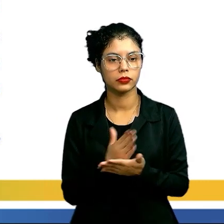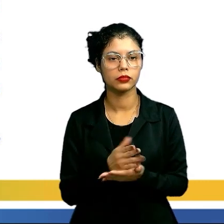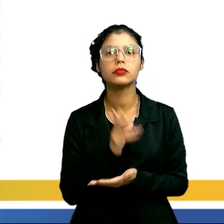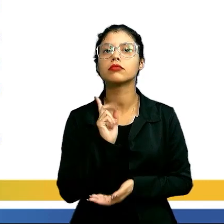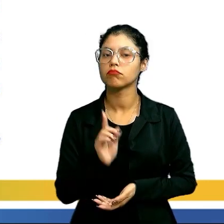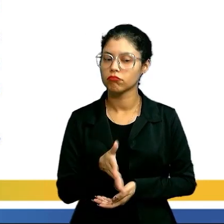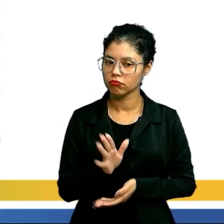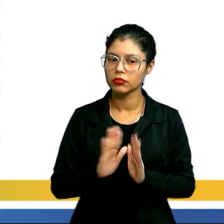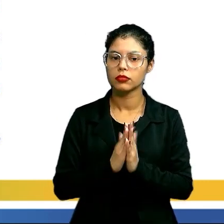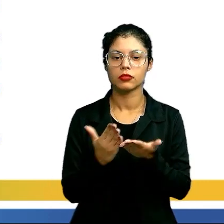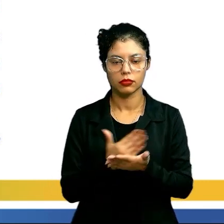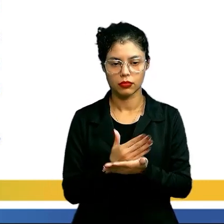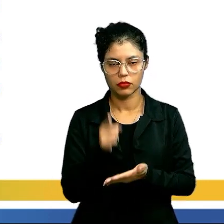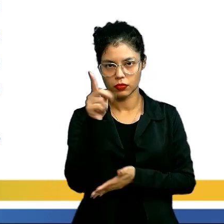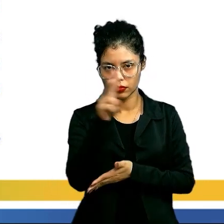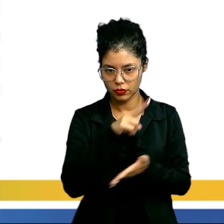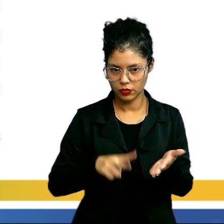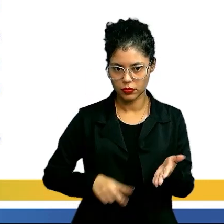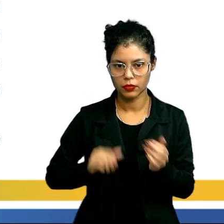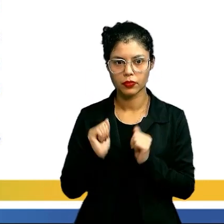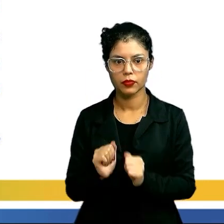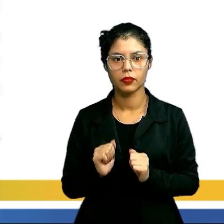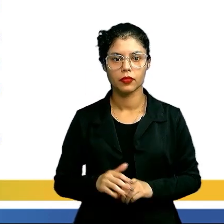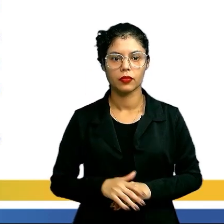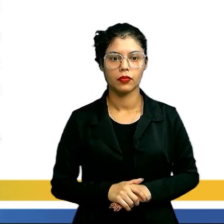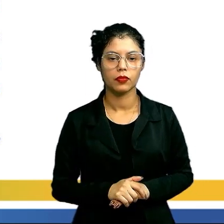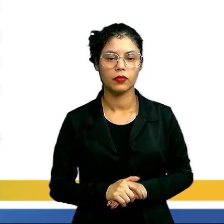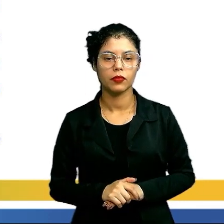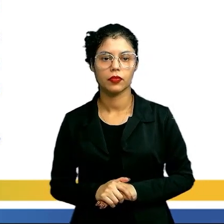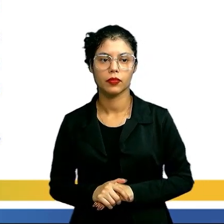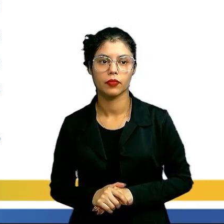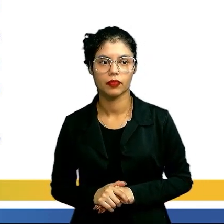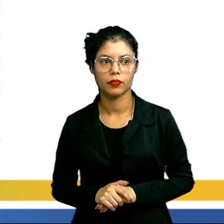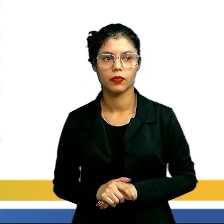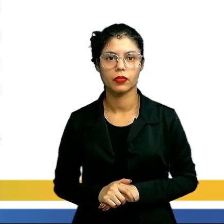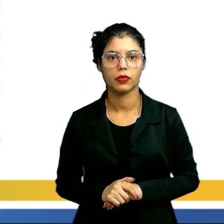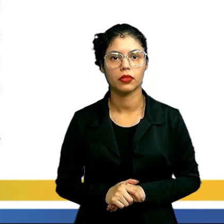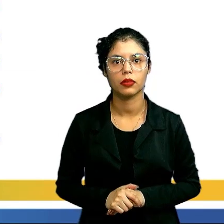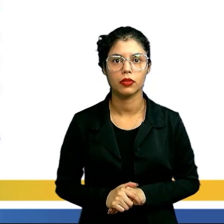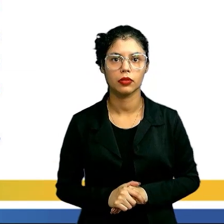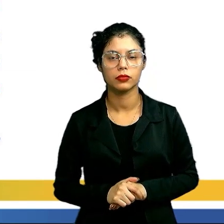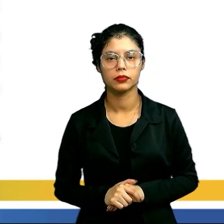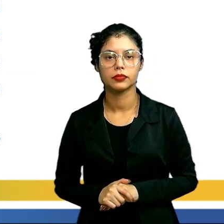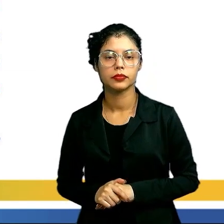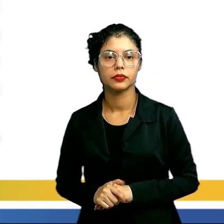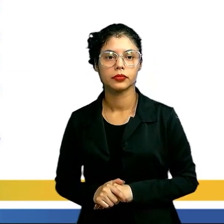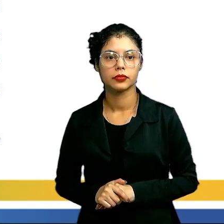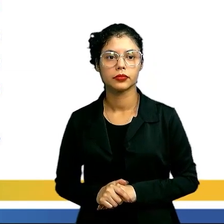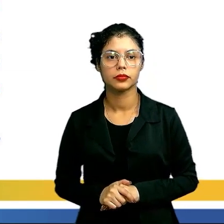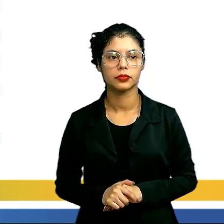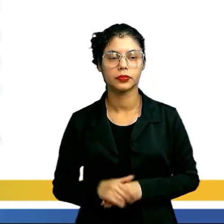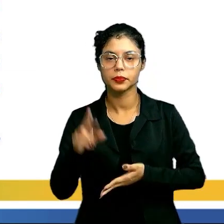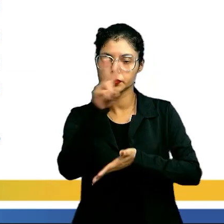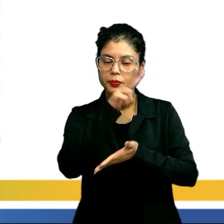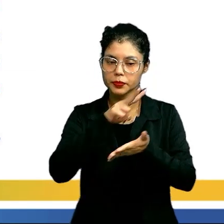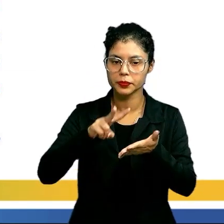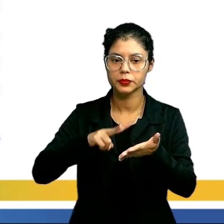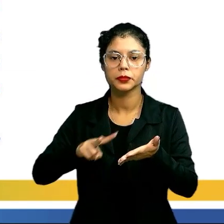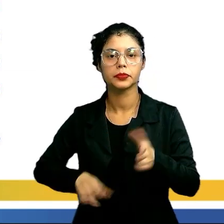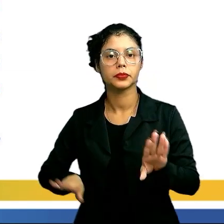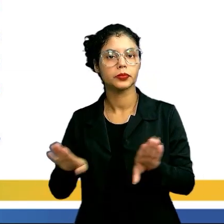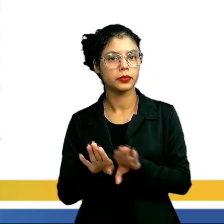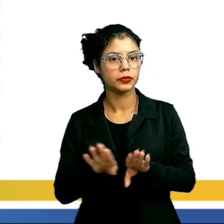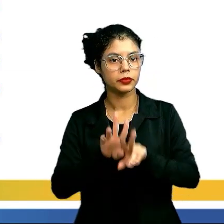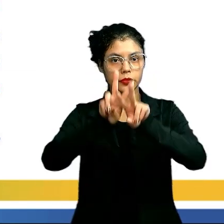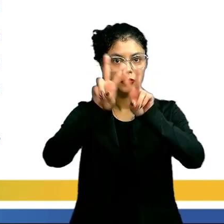eu recomendo a leitura. A análise da psicanalista Maria Rita Kell a